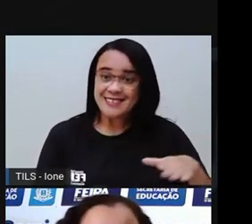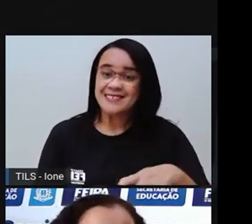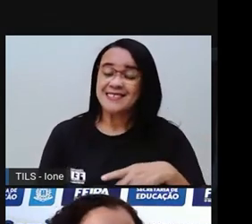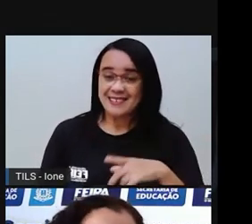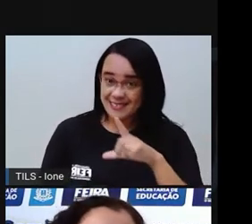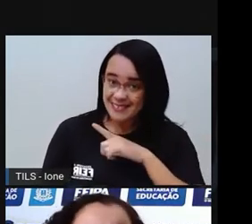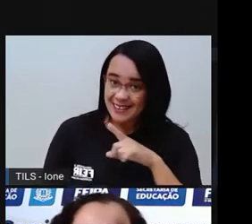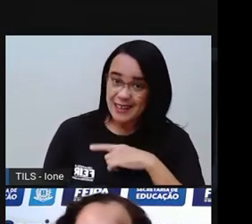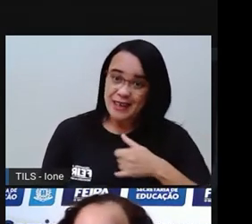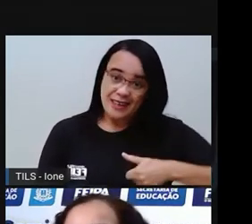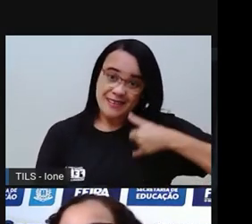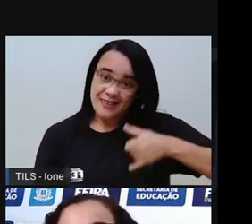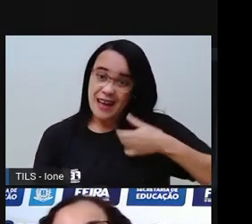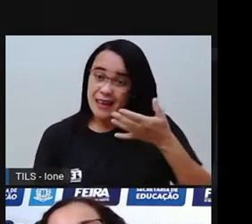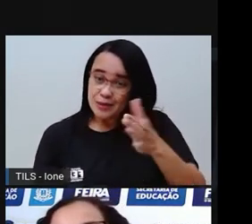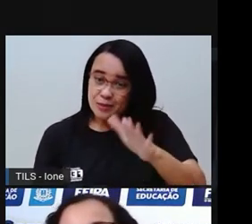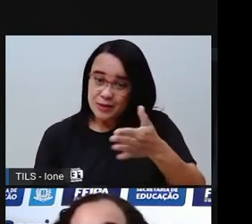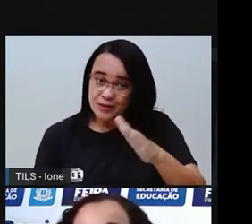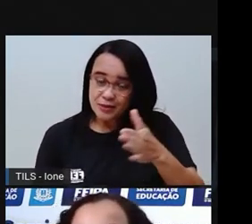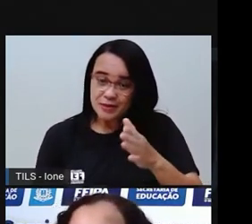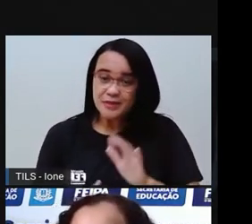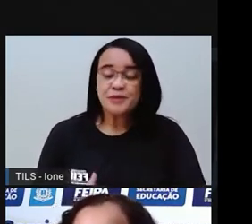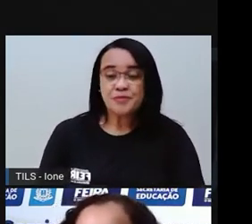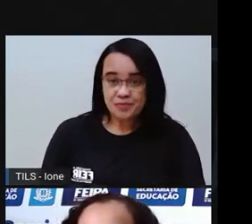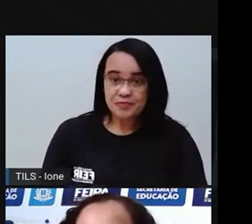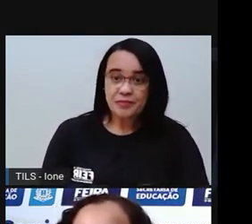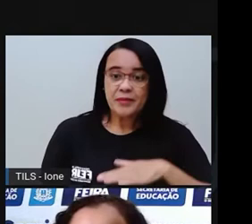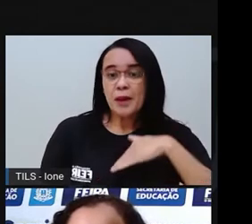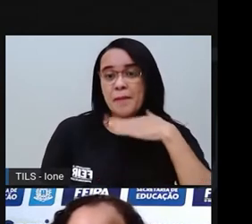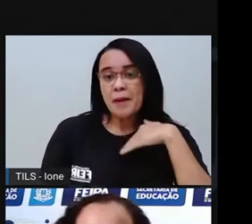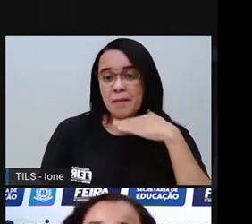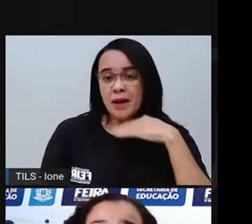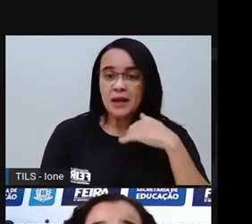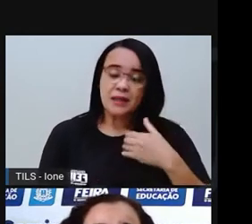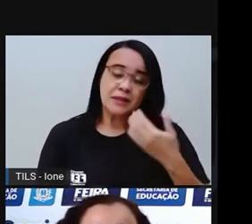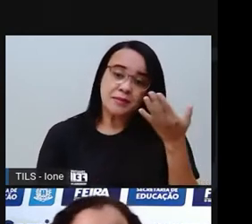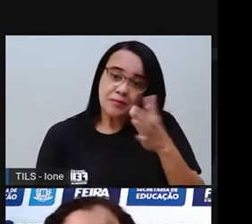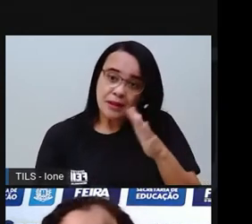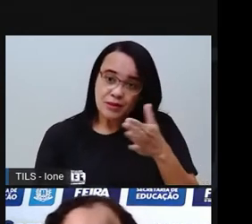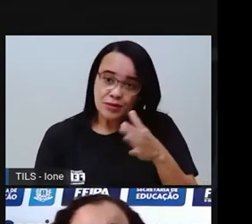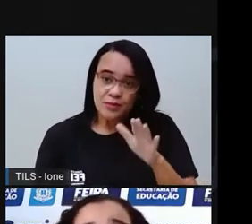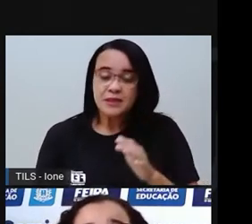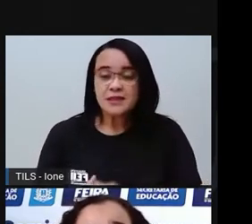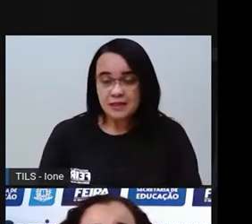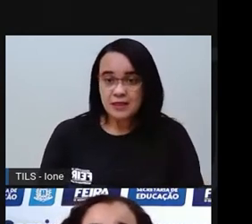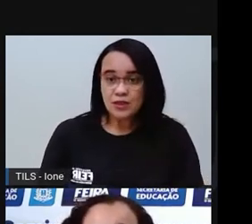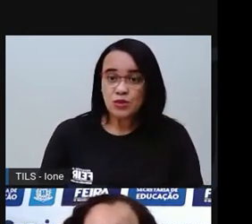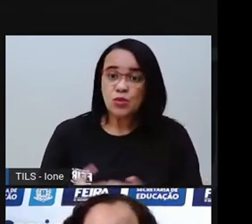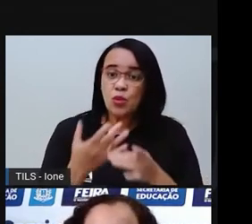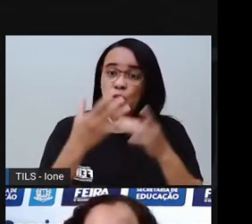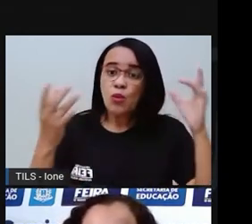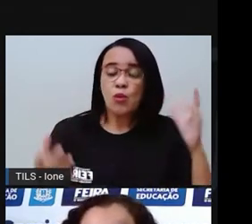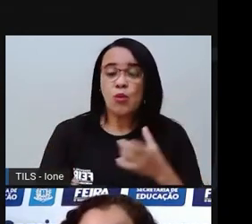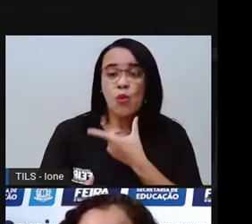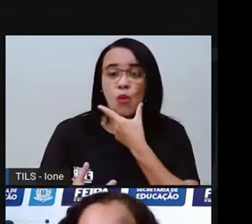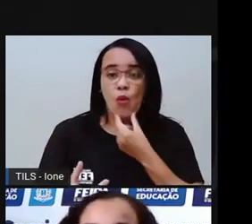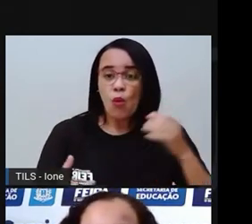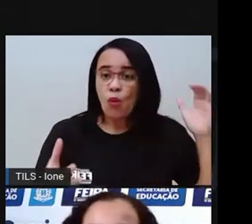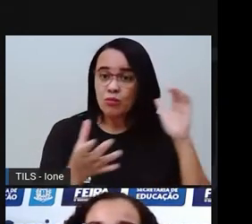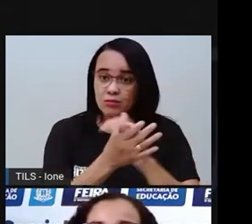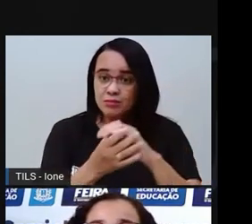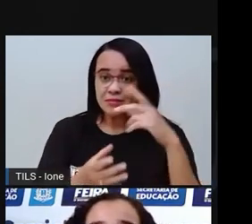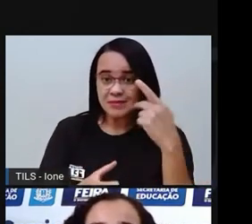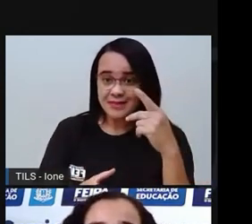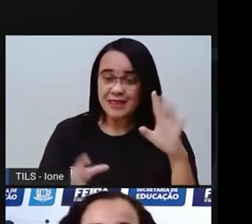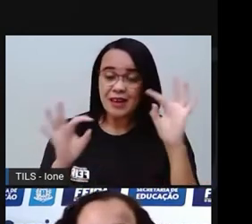Tem a minha mãe, que não tem, assim, tanto essa idade daqui, né? Tem o meu esposo. Então, na minha família tem, que